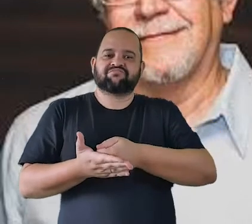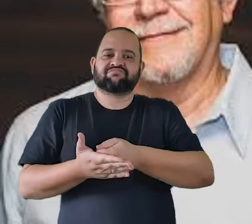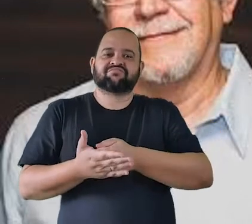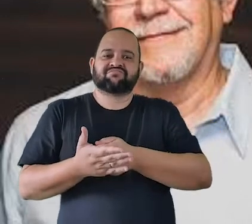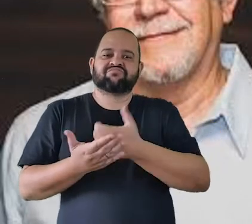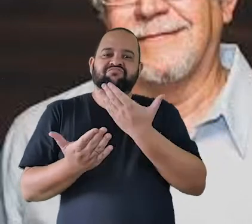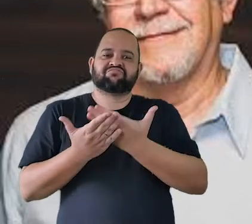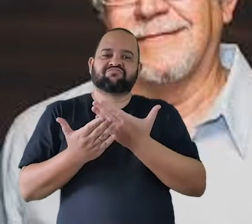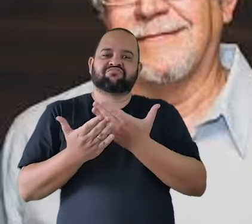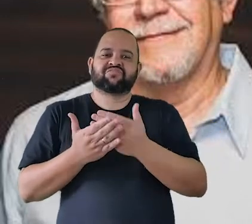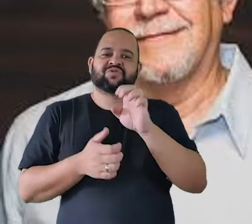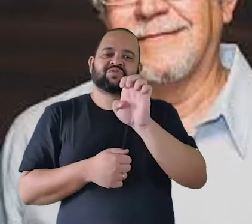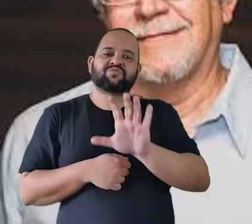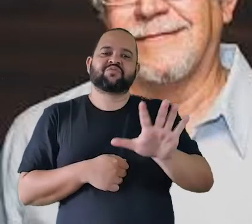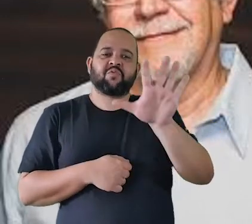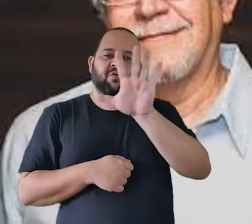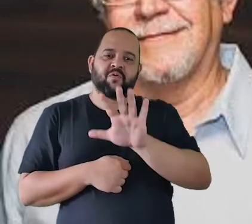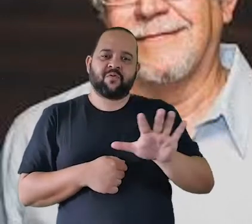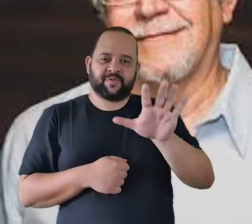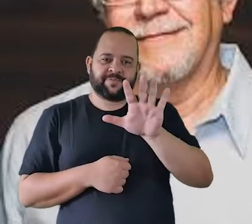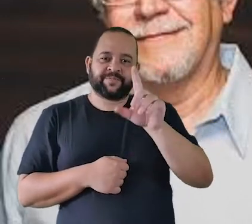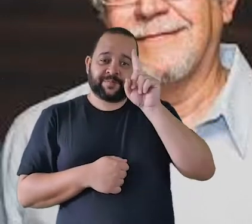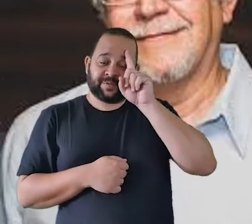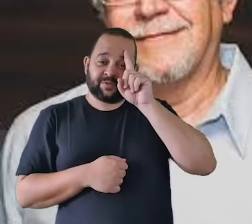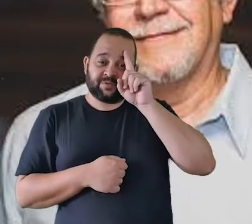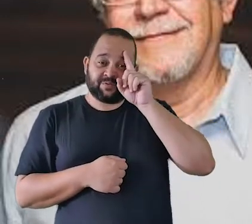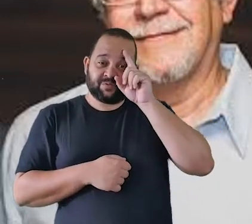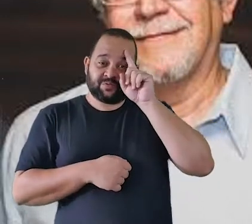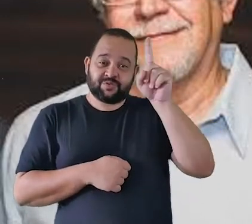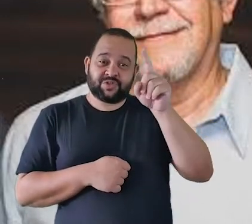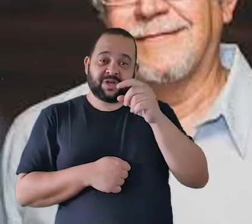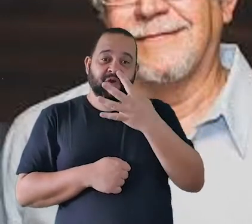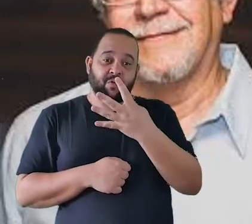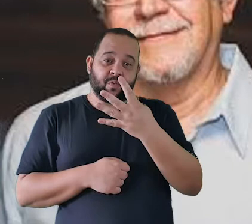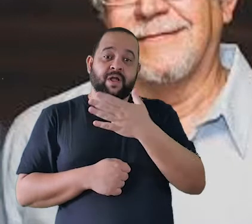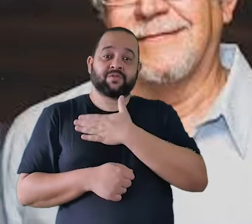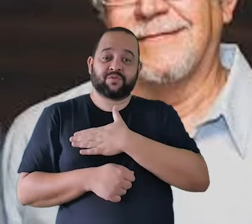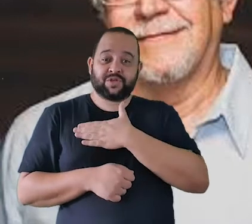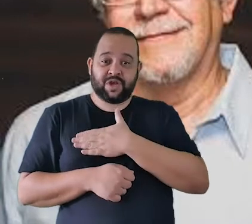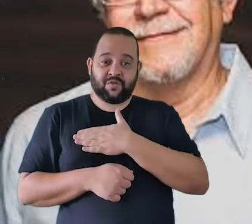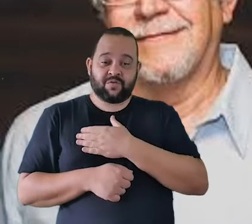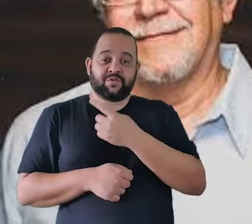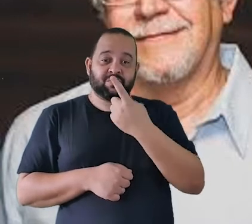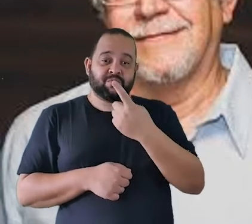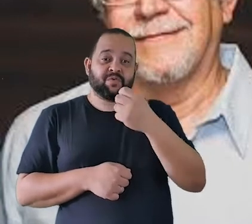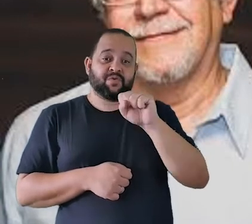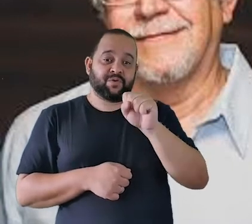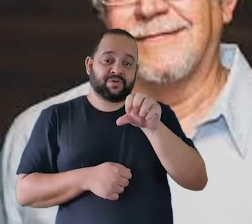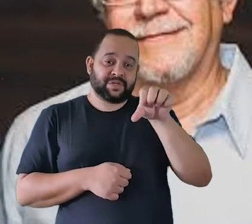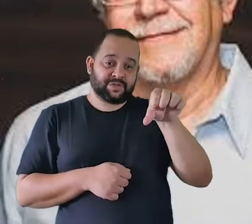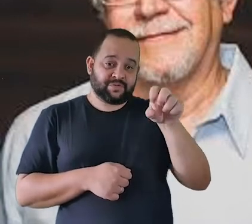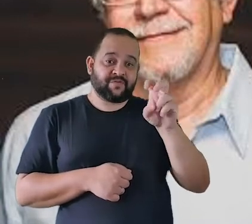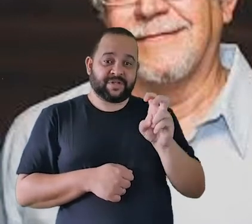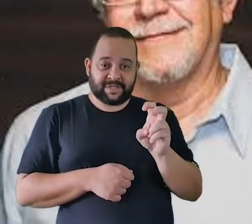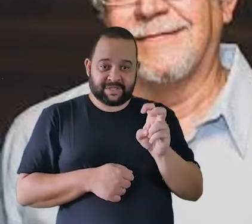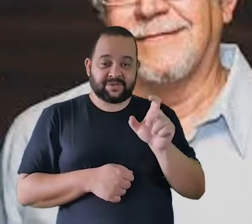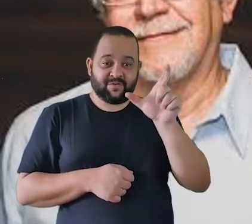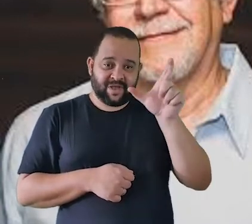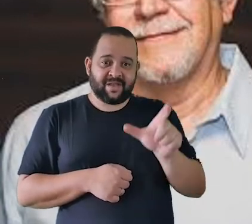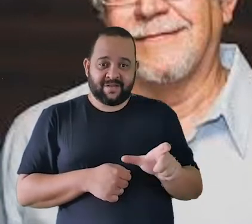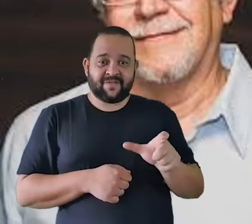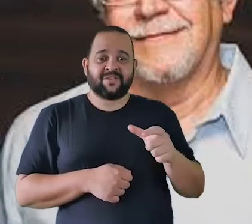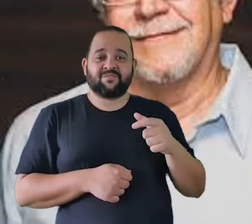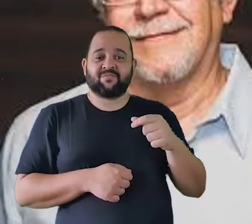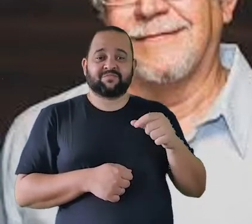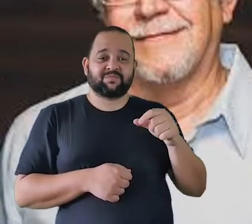No dia 4 de agosto de 1895, o Nepomuceno fez um concerto histórico